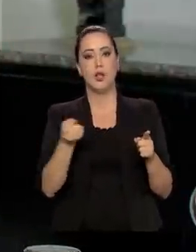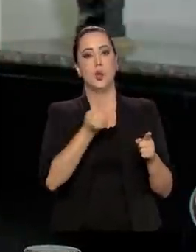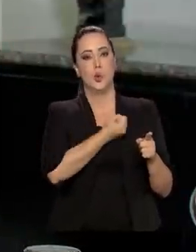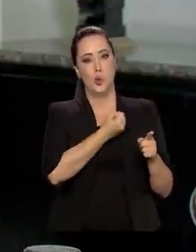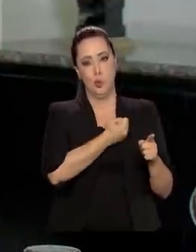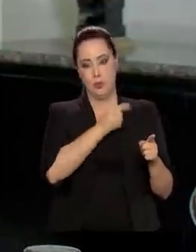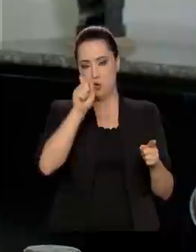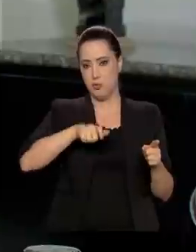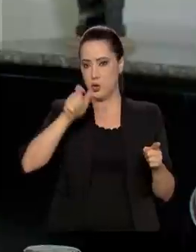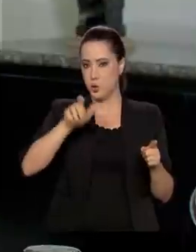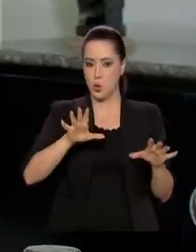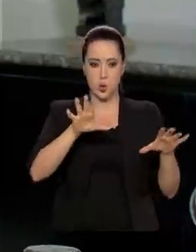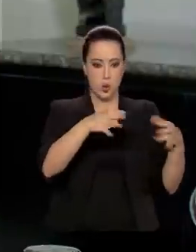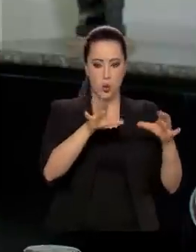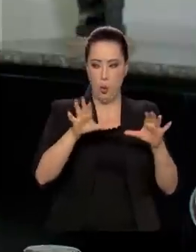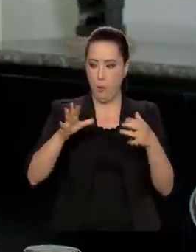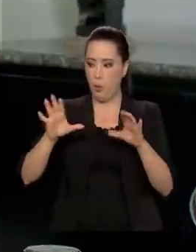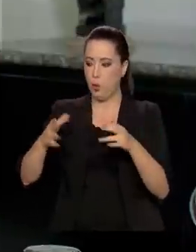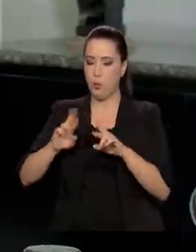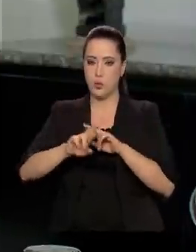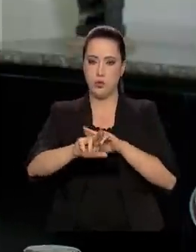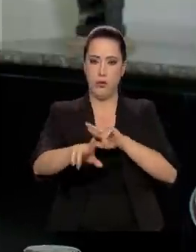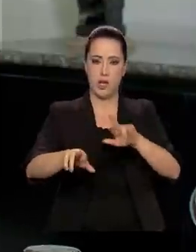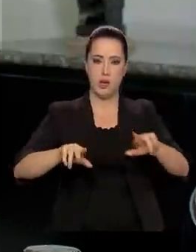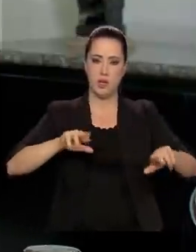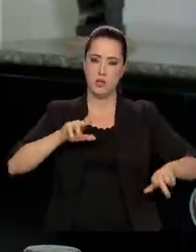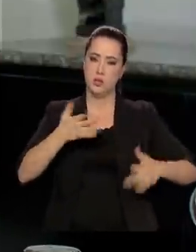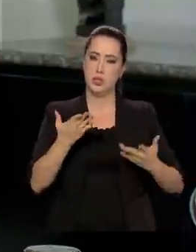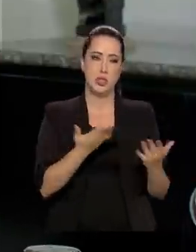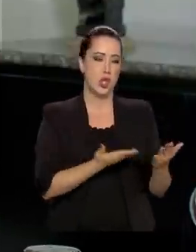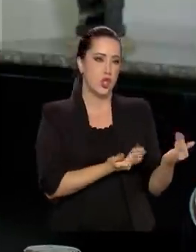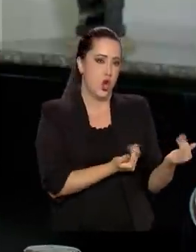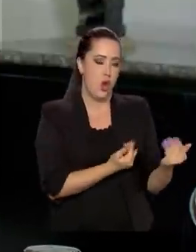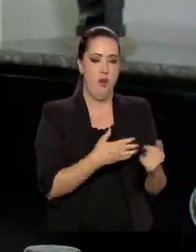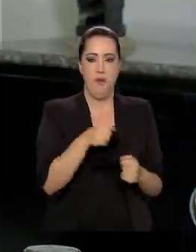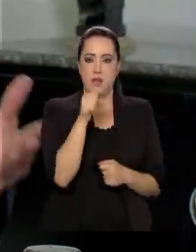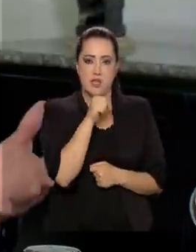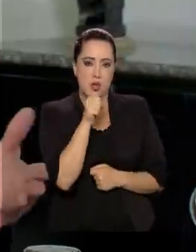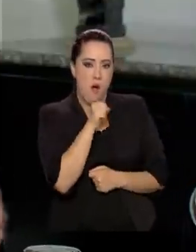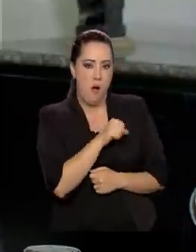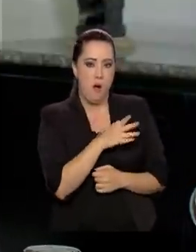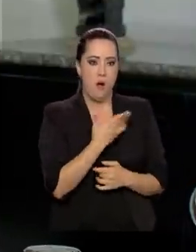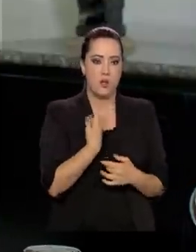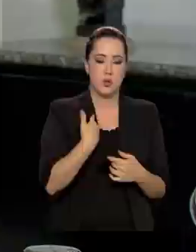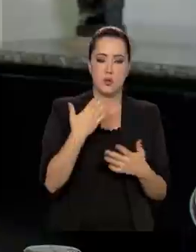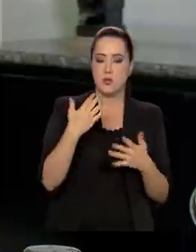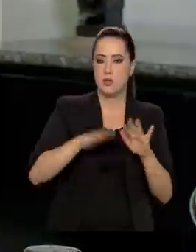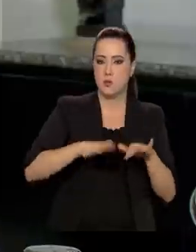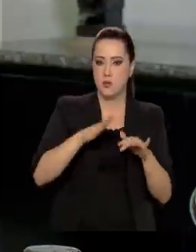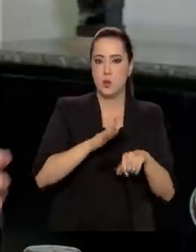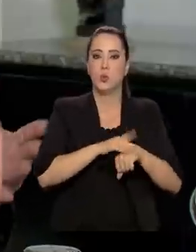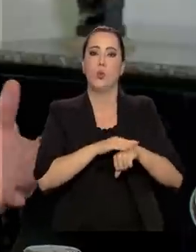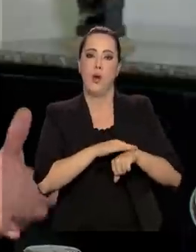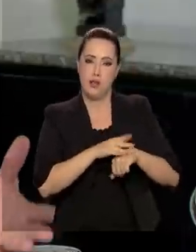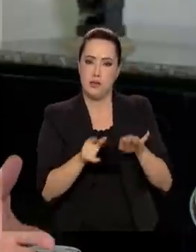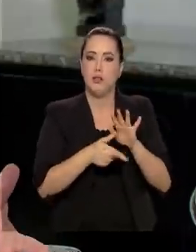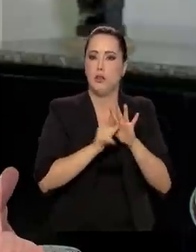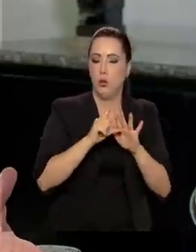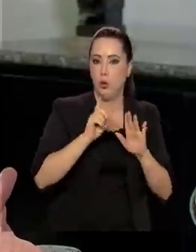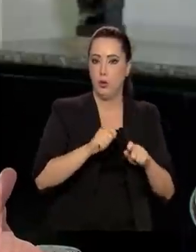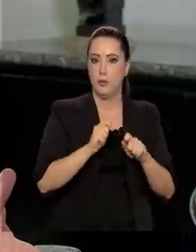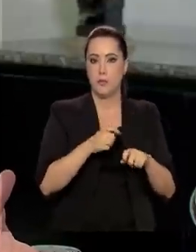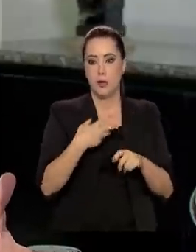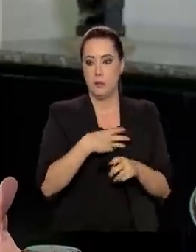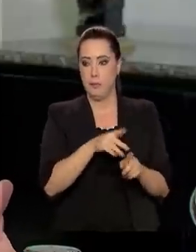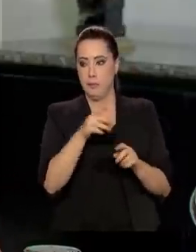de pessoas e grupos, idosos, jovens, com comorbidade, para poder fechar a